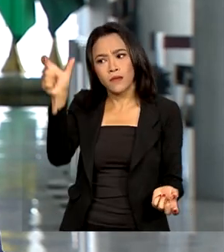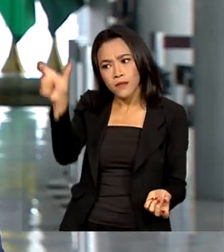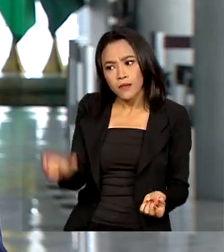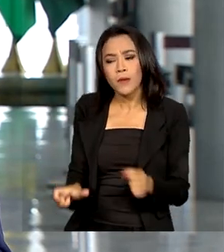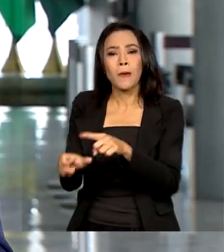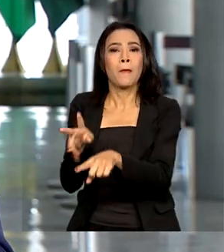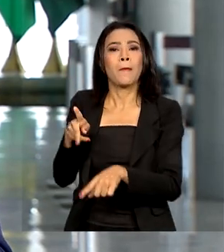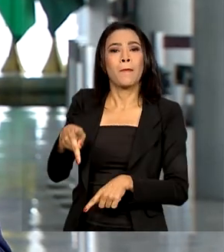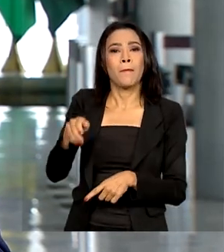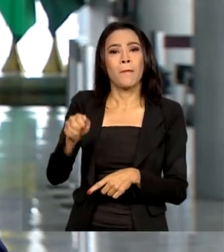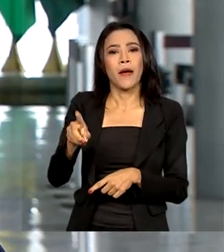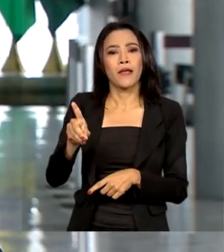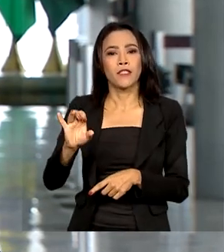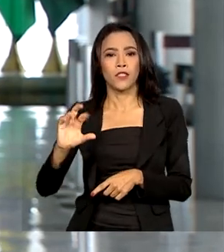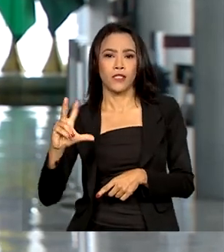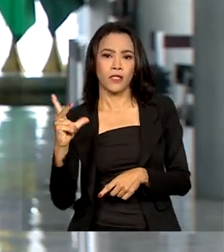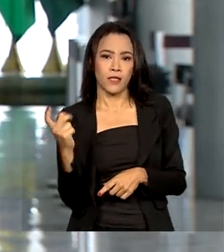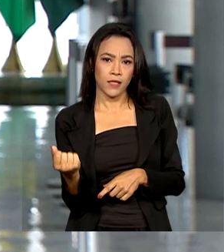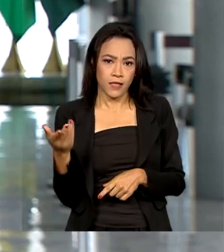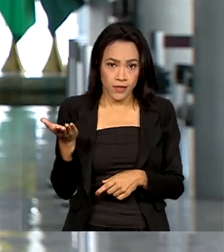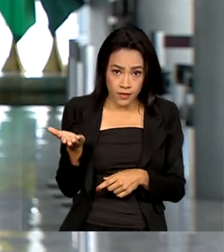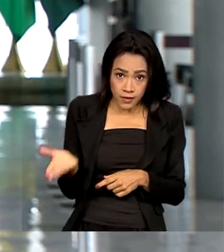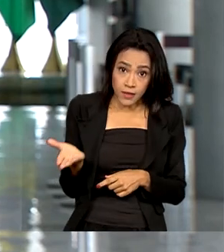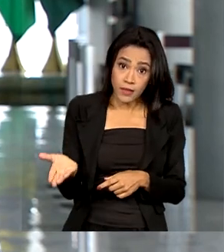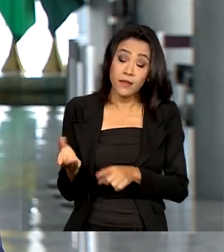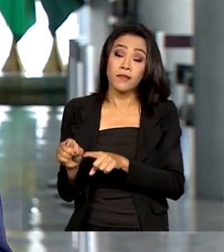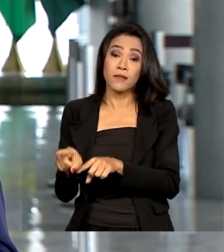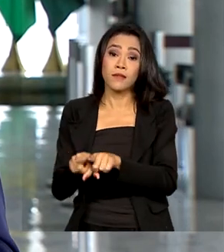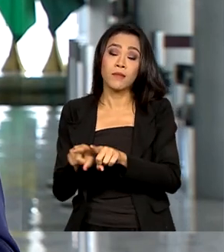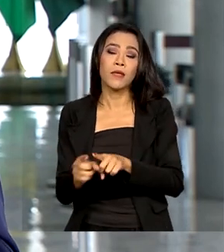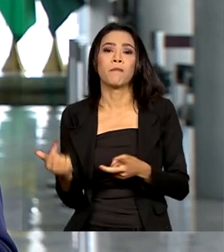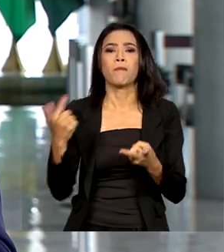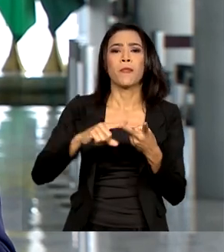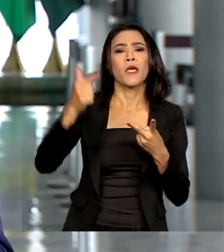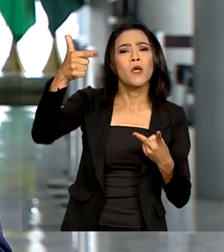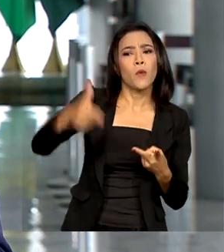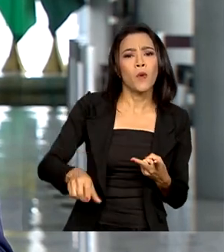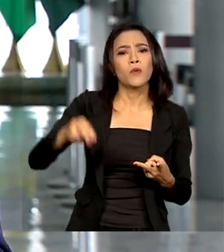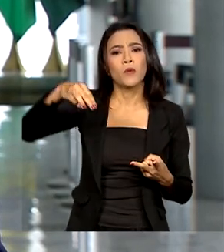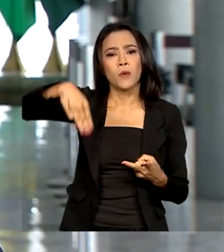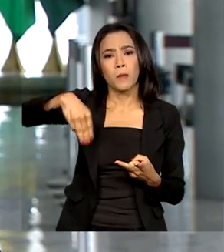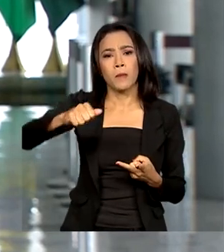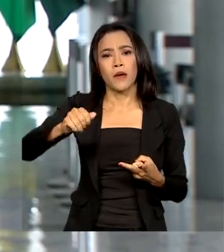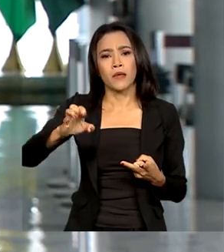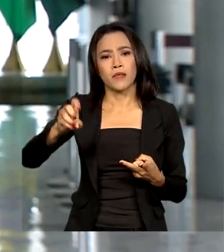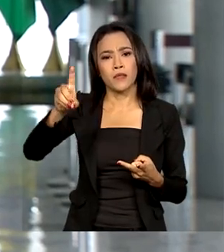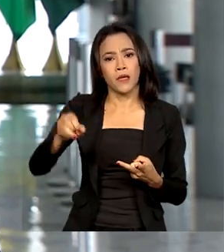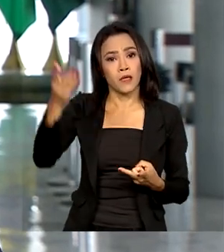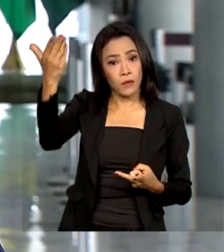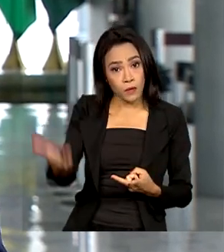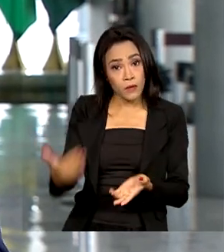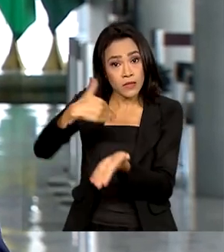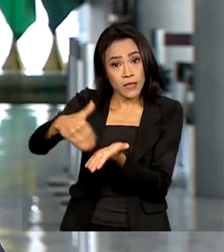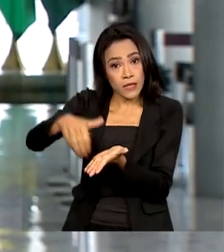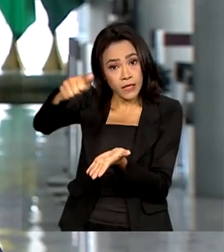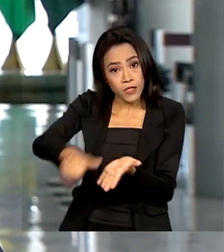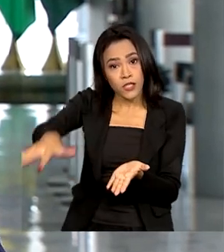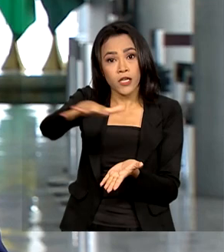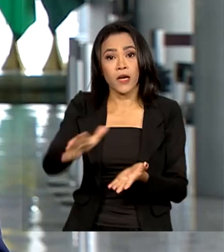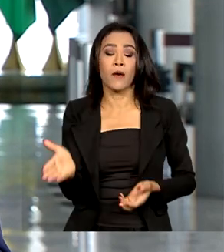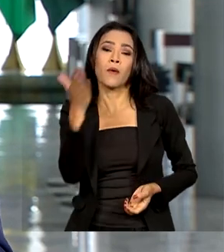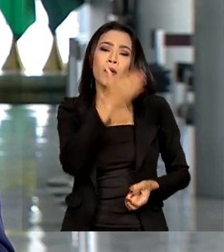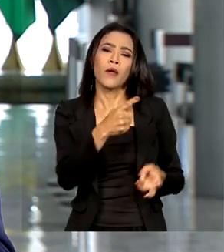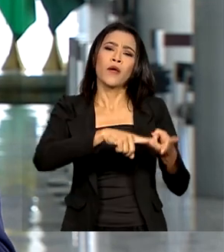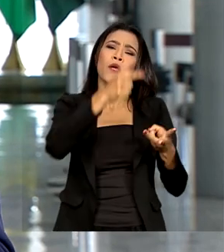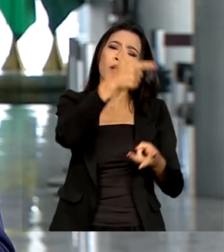Padilha na Secretaria de Relações Institucionais da Presidência e a de Márcio Macedo na Secretaria-Geral. E a de Margareth